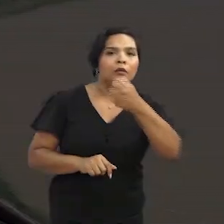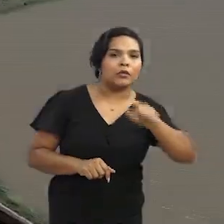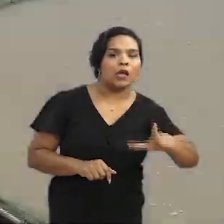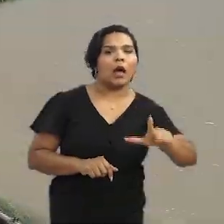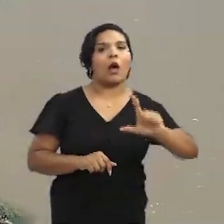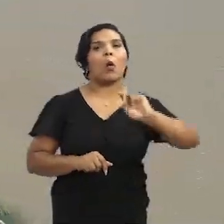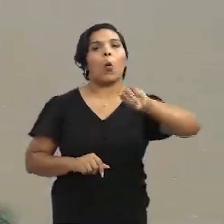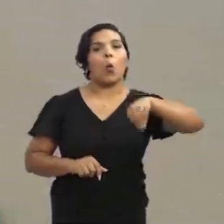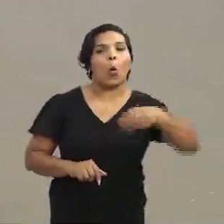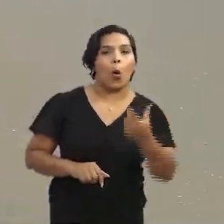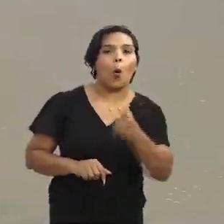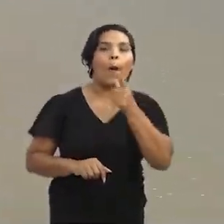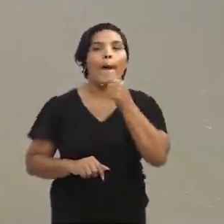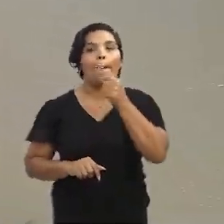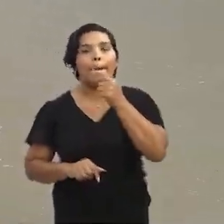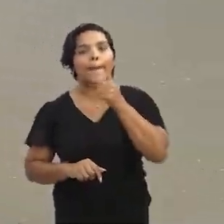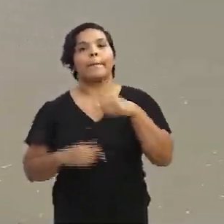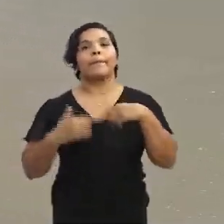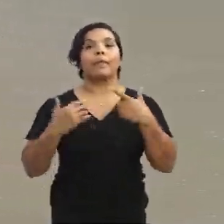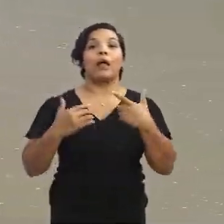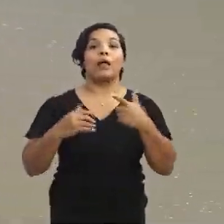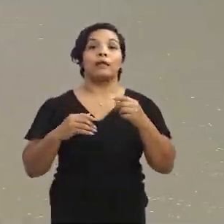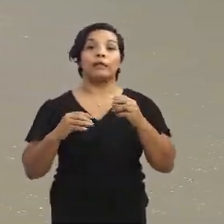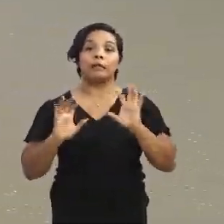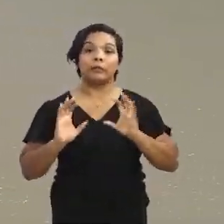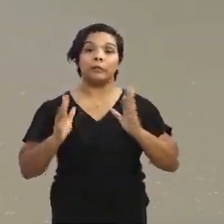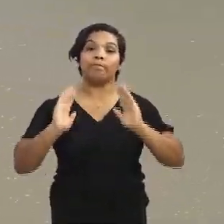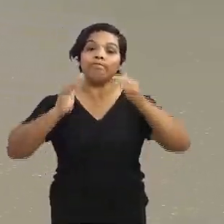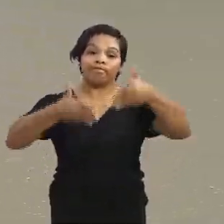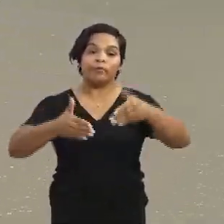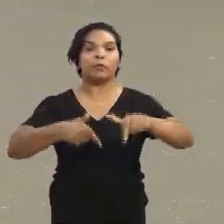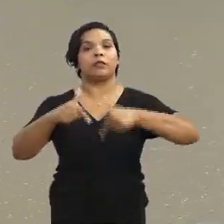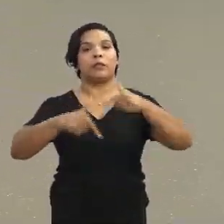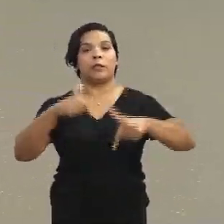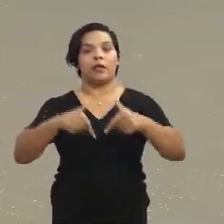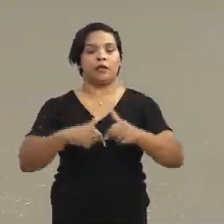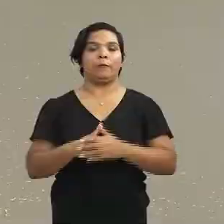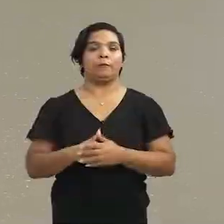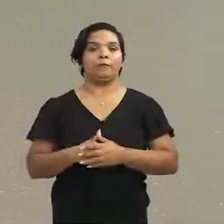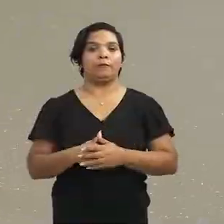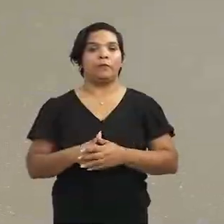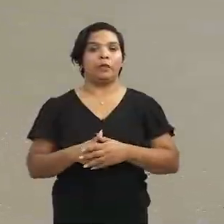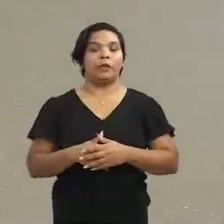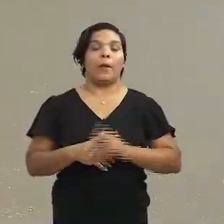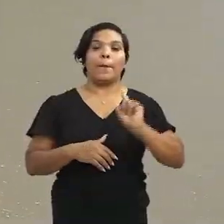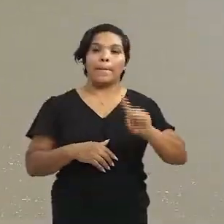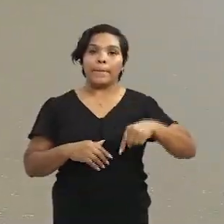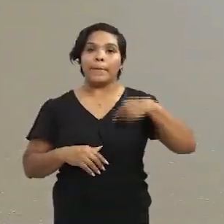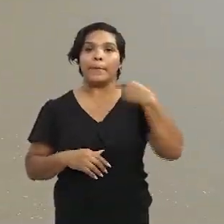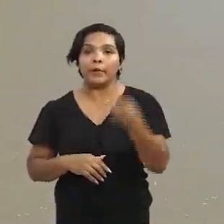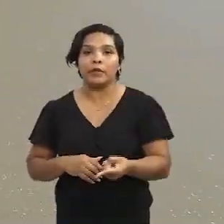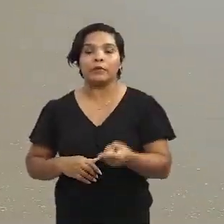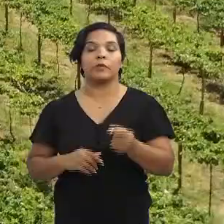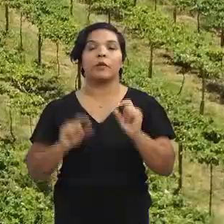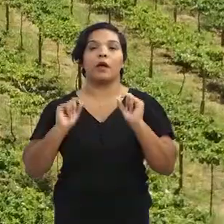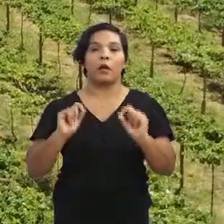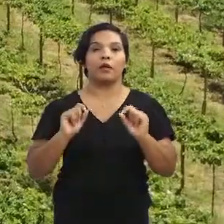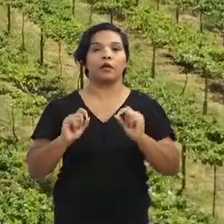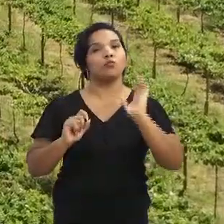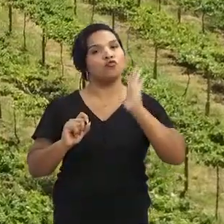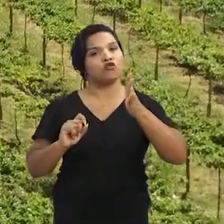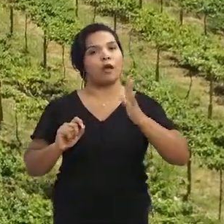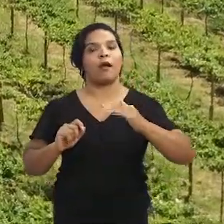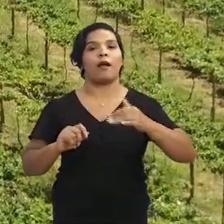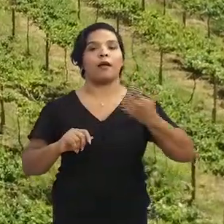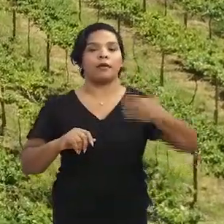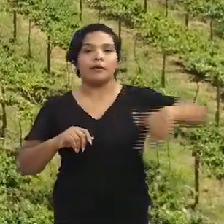ou ao estresse hídrico, né? Então, nesse sentido aí que a gente está trabalhando. Então, os próximos passos, a gente, estamos agora